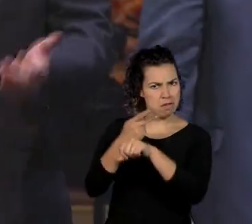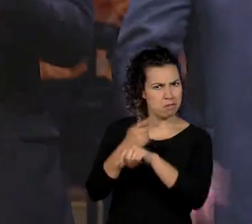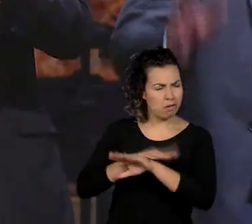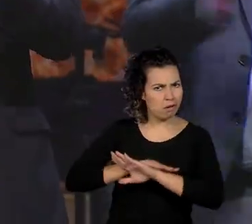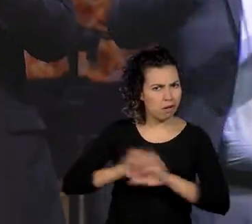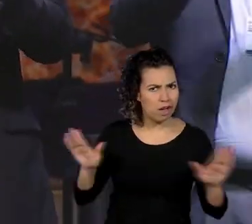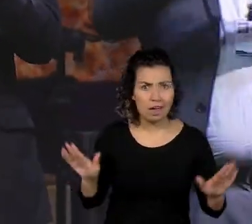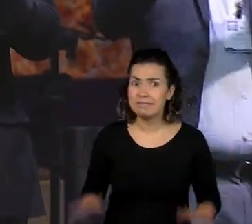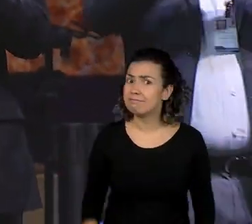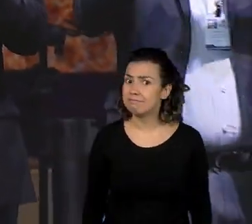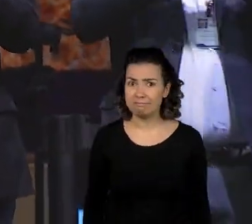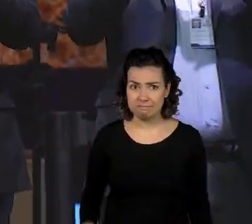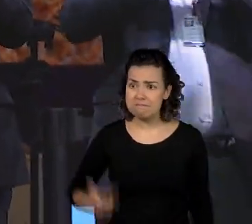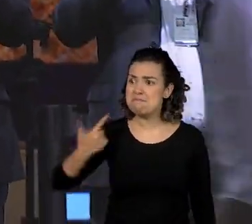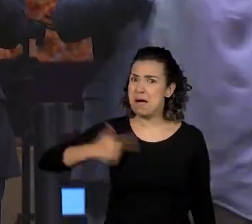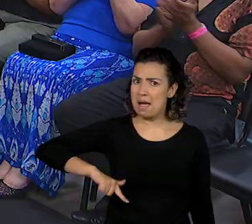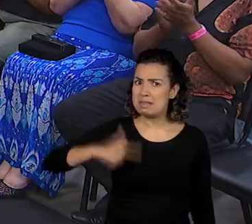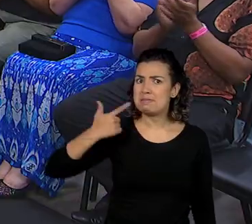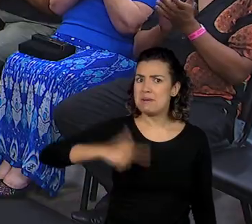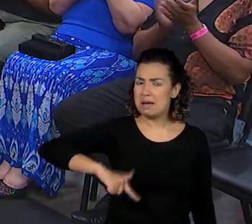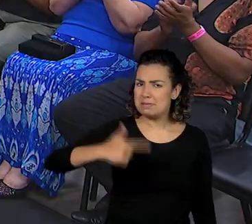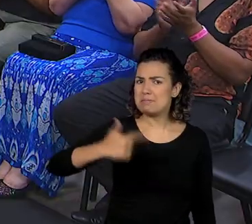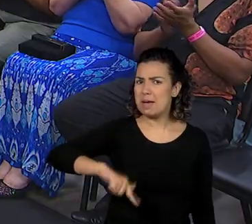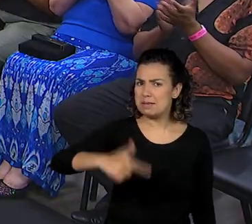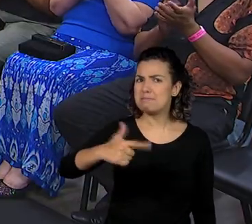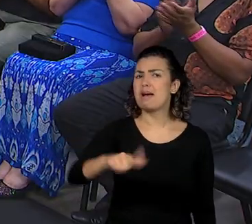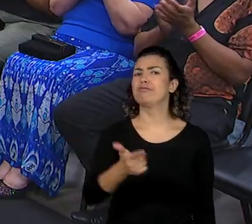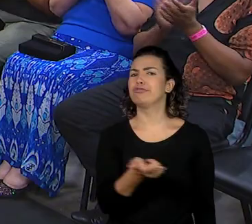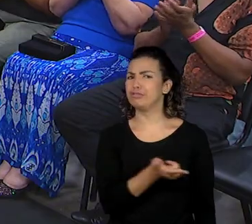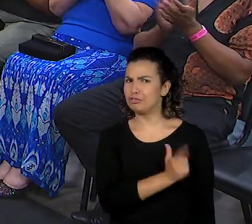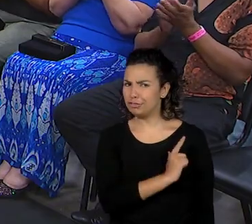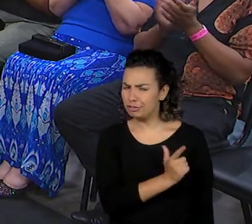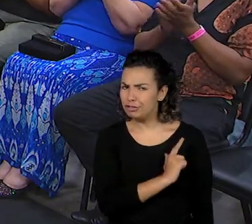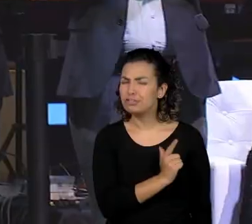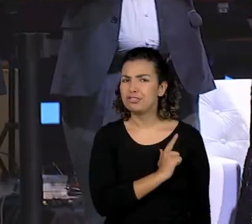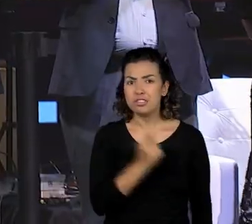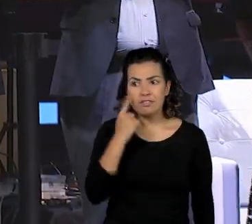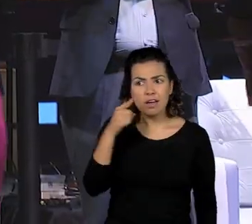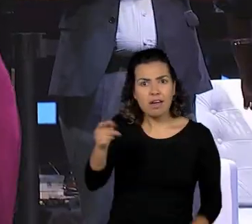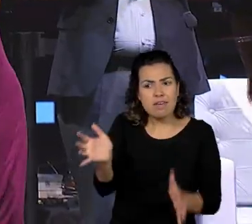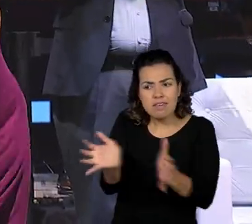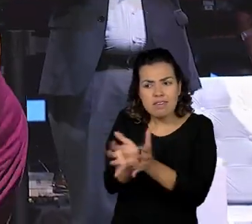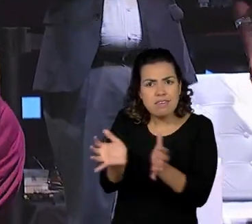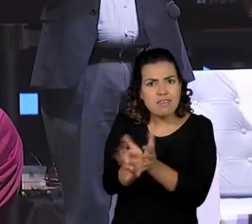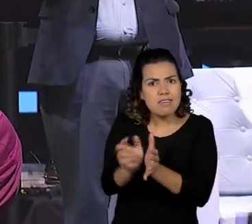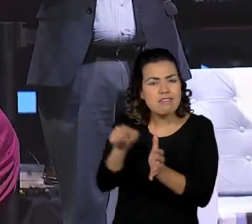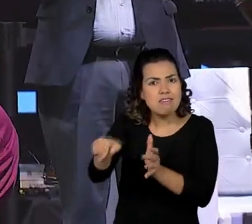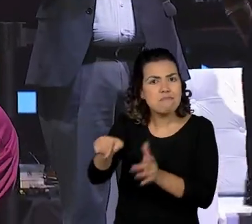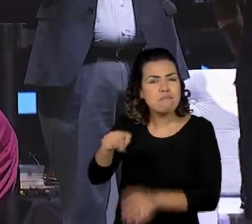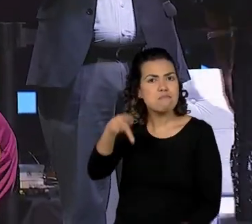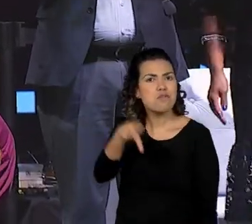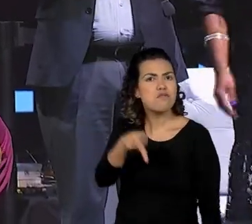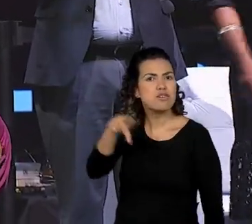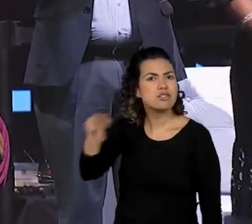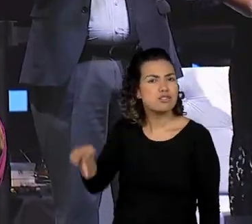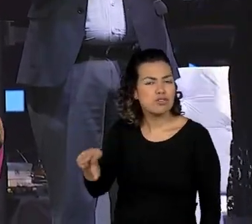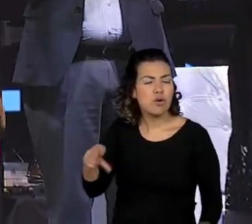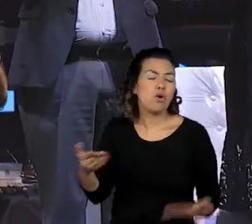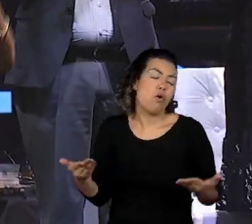né? Essa categoria, olha aí, Dona Maria. Essa categoria encerra os